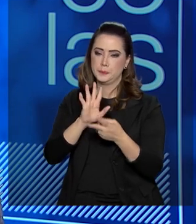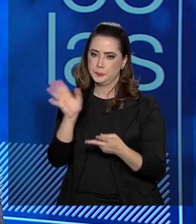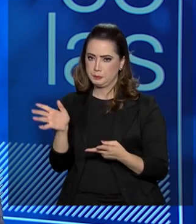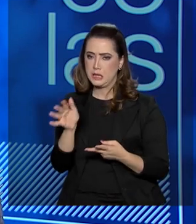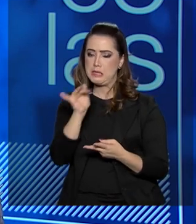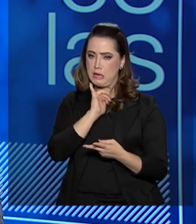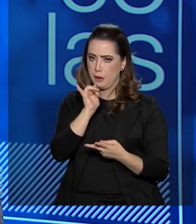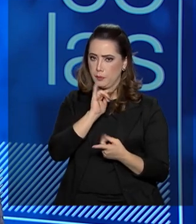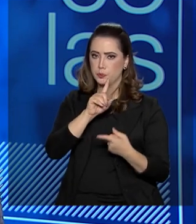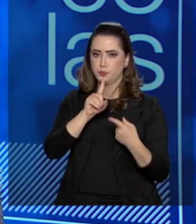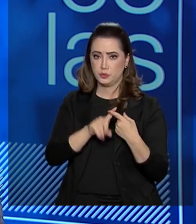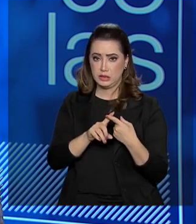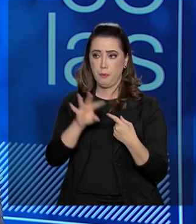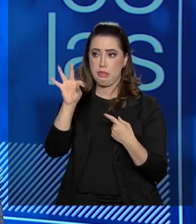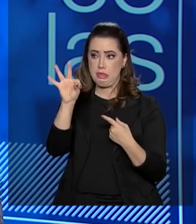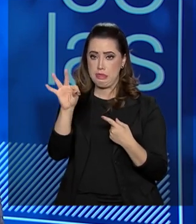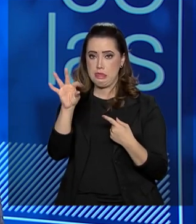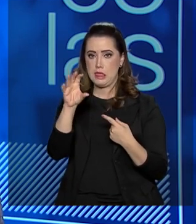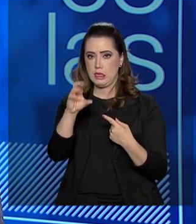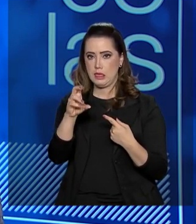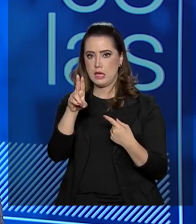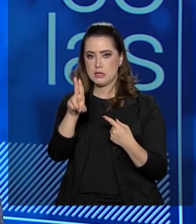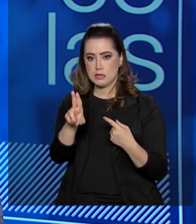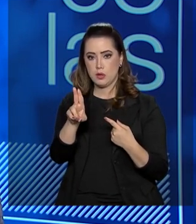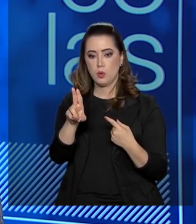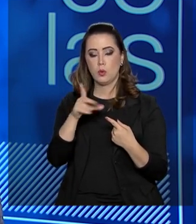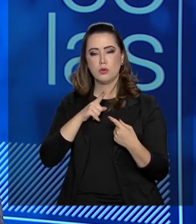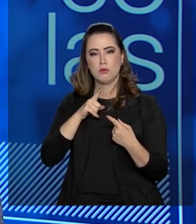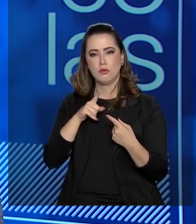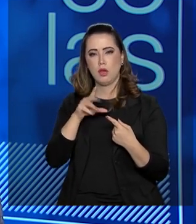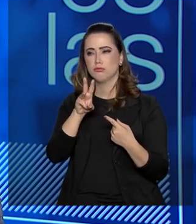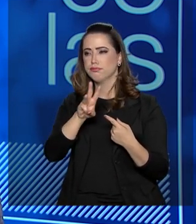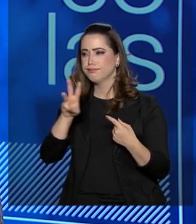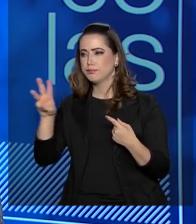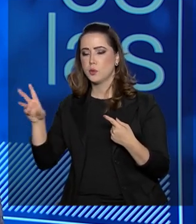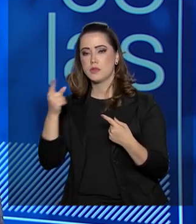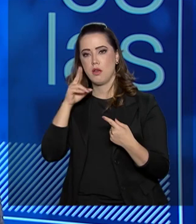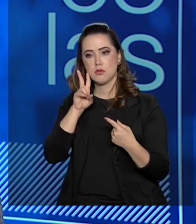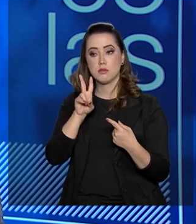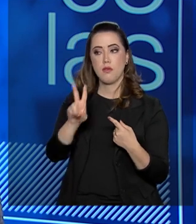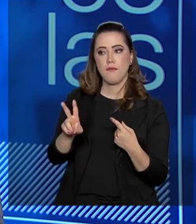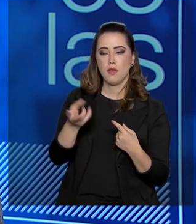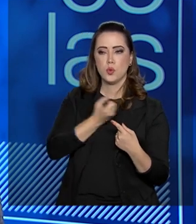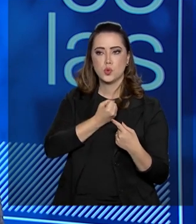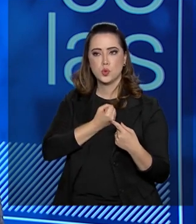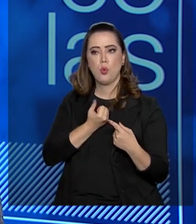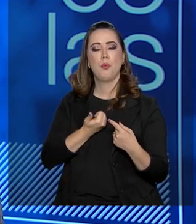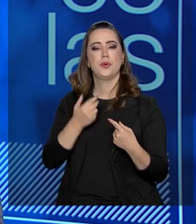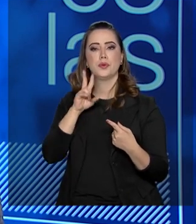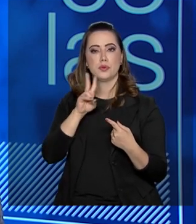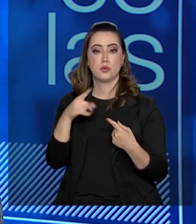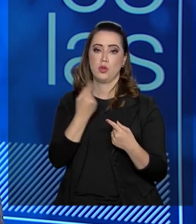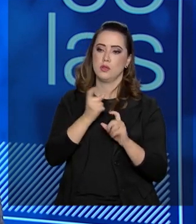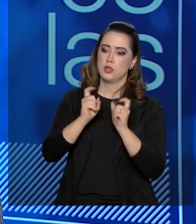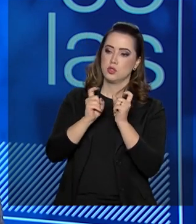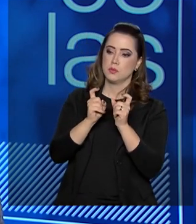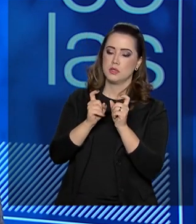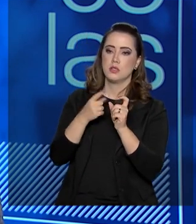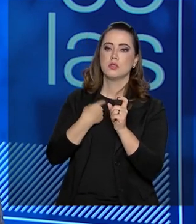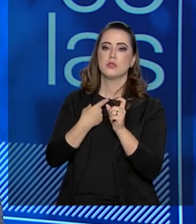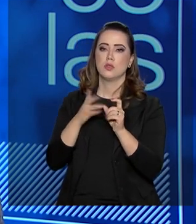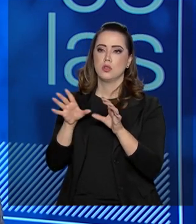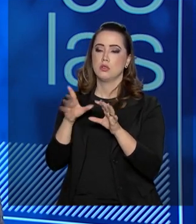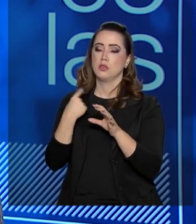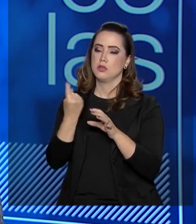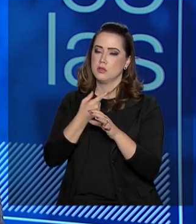a acessibilidade para o TCU, tem os relatórios, tem os dados. Nós, gestores públicos, temos o nosso CPF